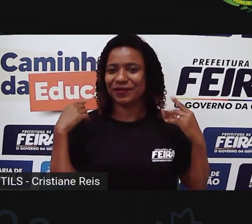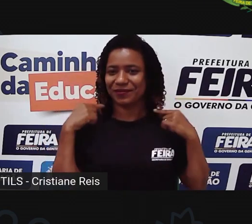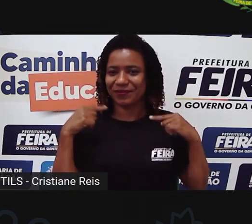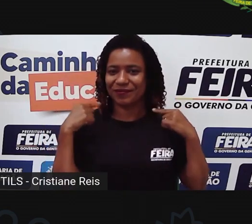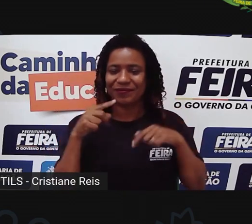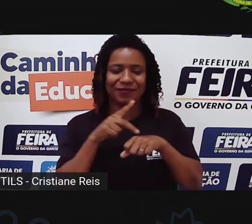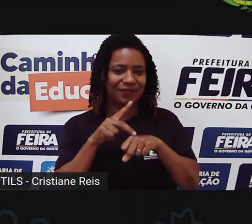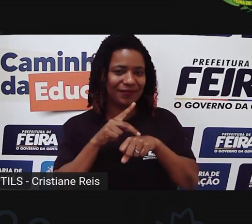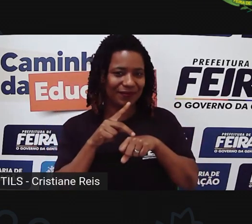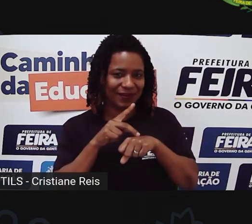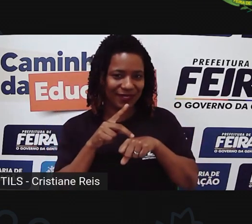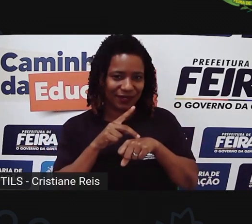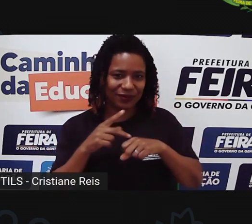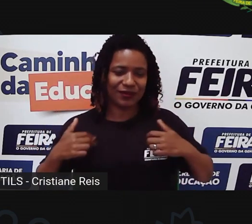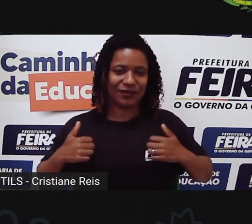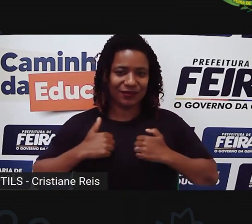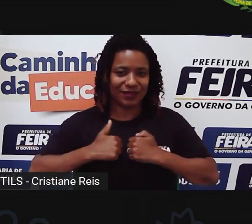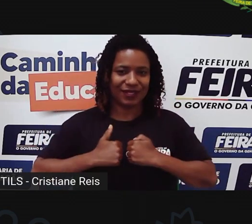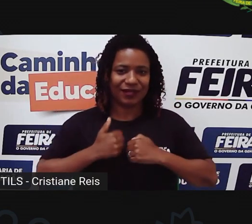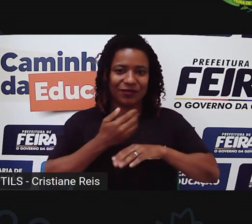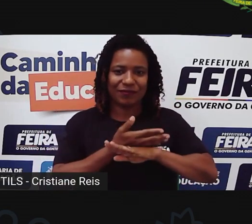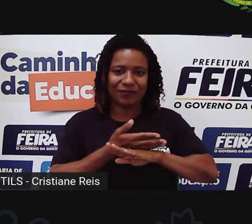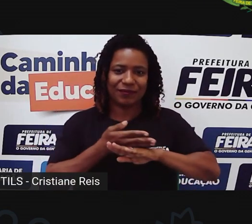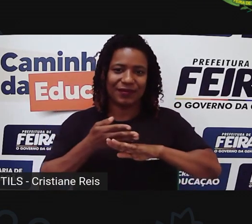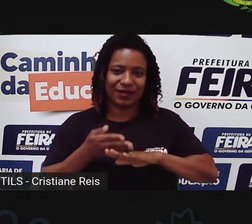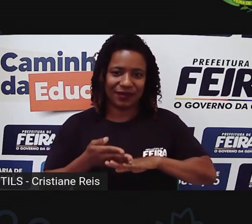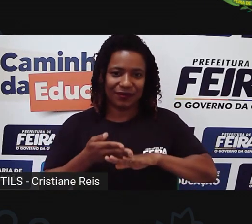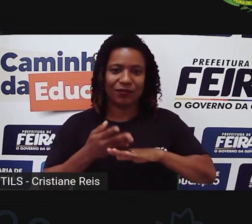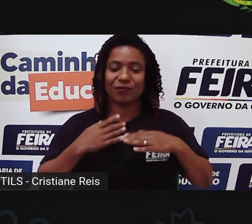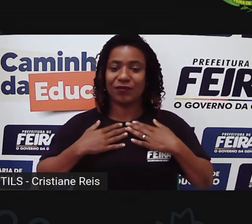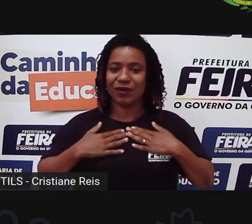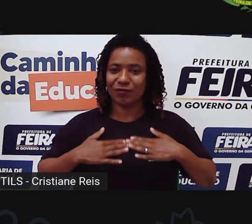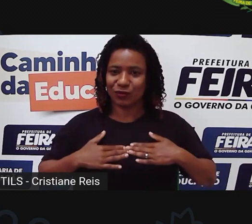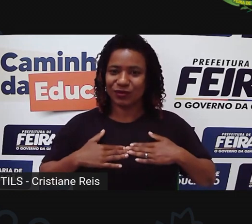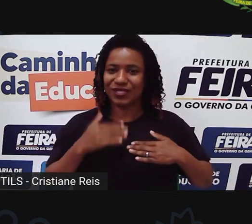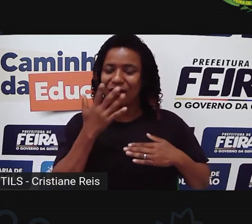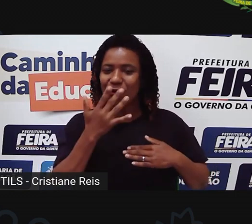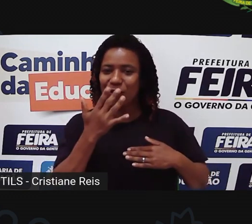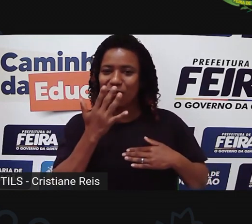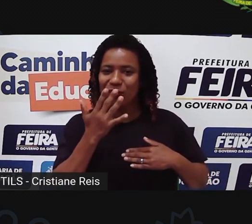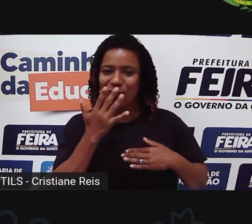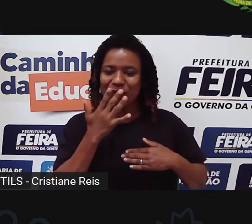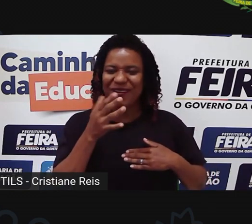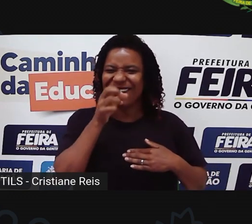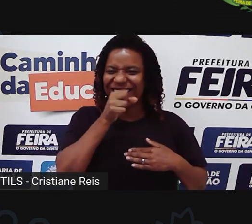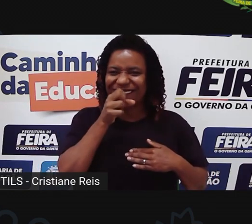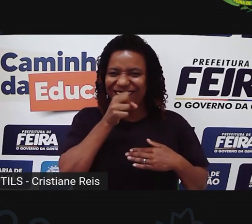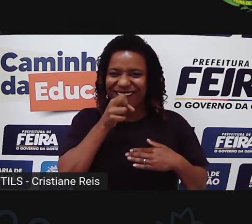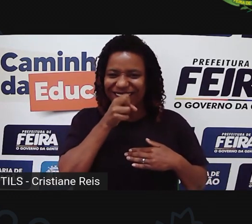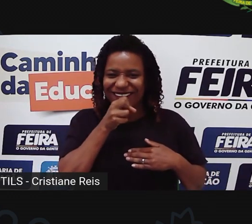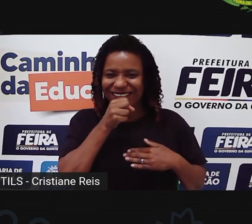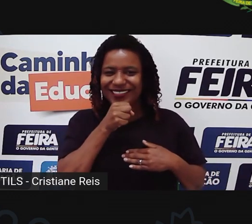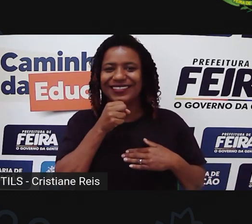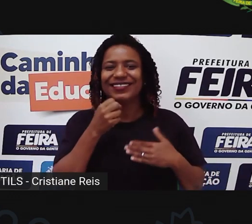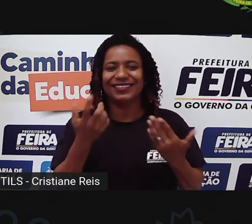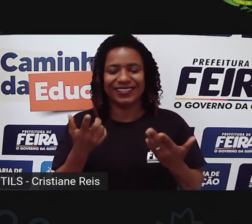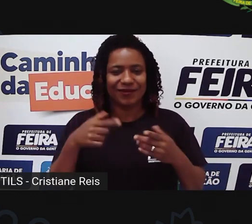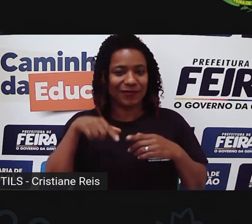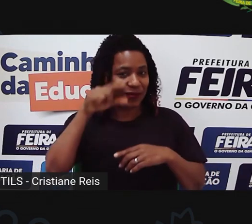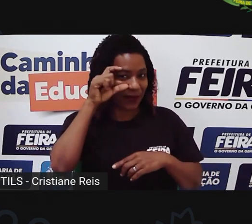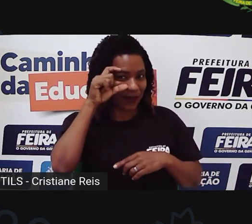do ombro. Eu estou trajando um jaleco branco, uma blusa na cor ferrugem. Ainda uso um óculos